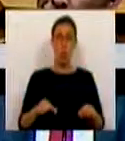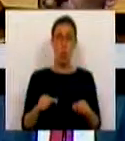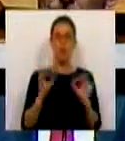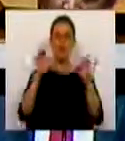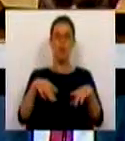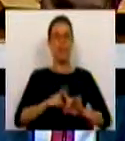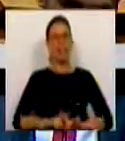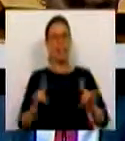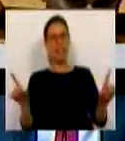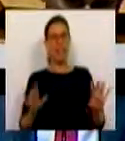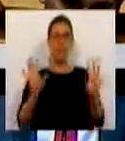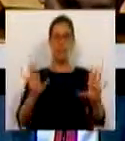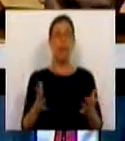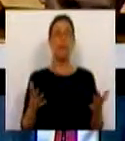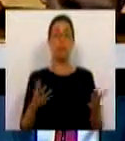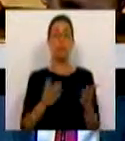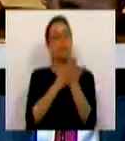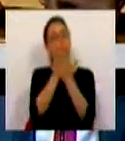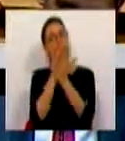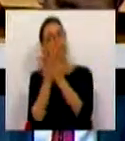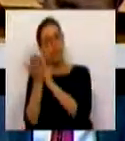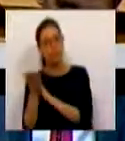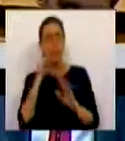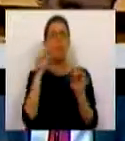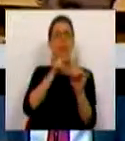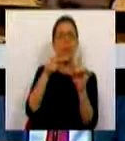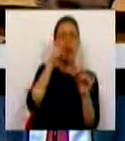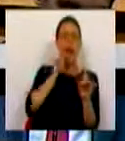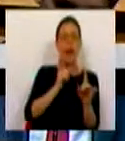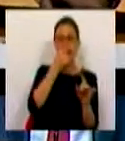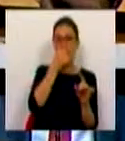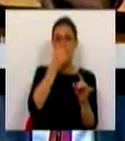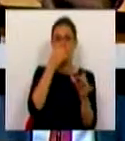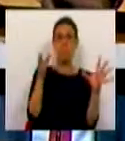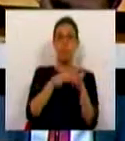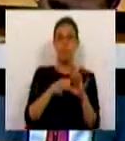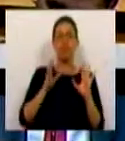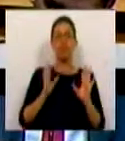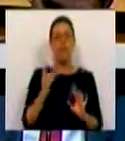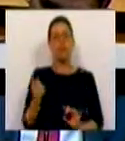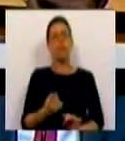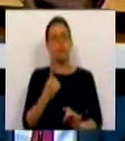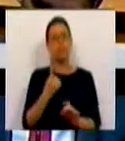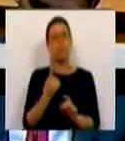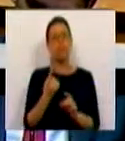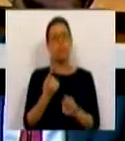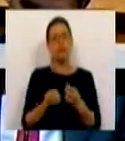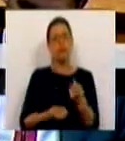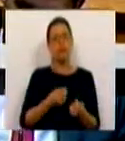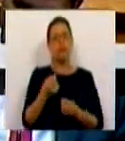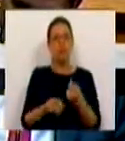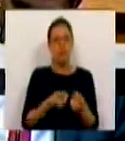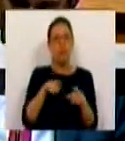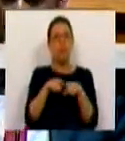ter um desfecho diferente. A transversalização da perspectiva de género é matéria que já está lentamente a interiorizar-se nas